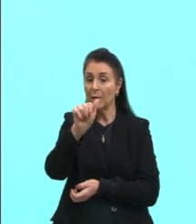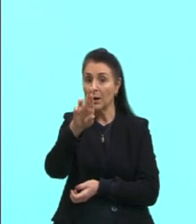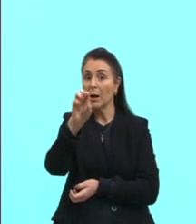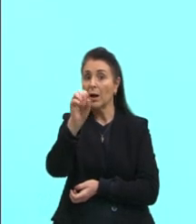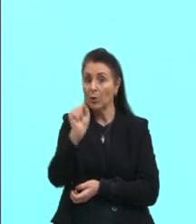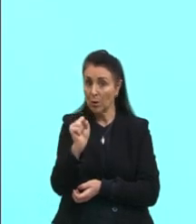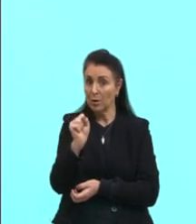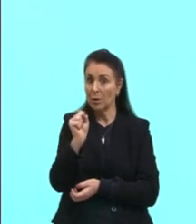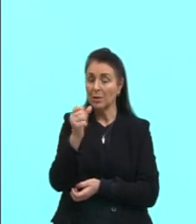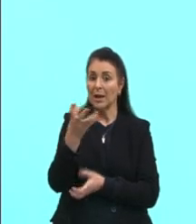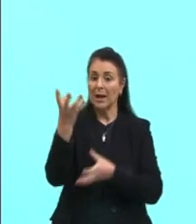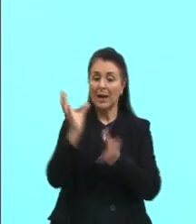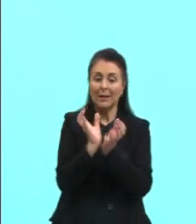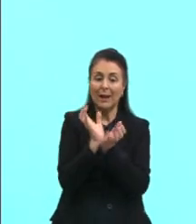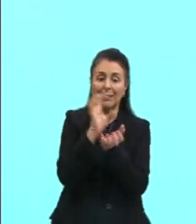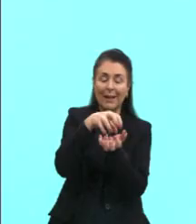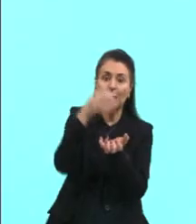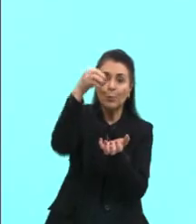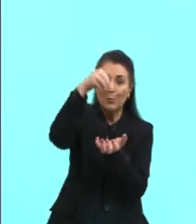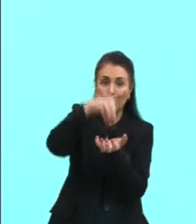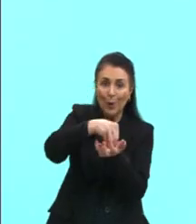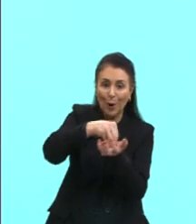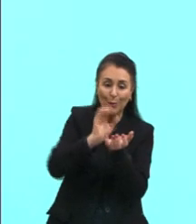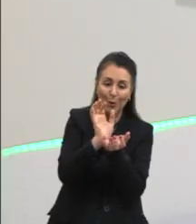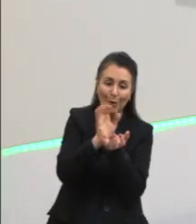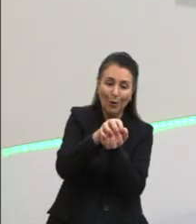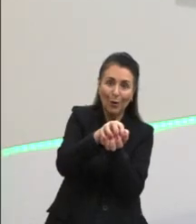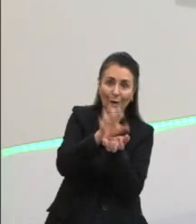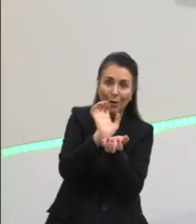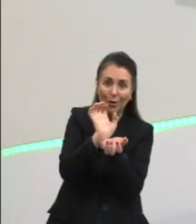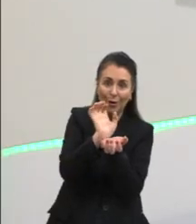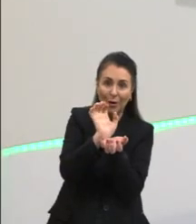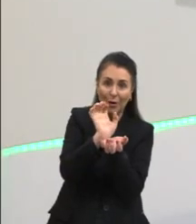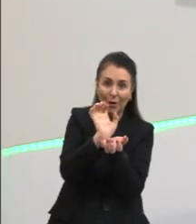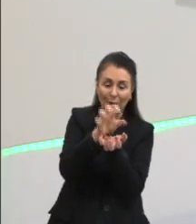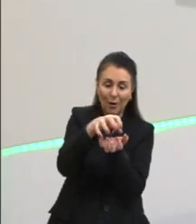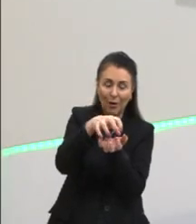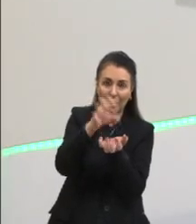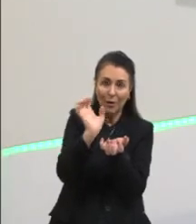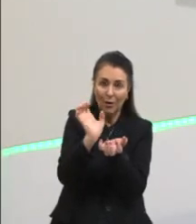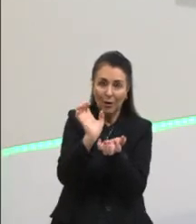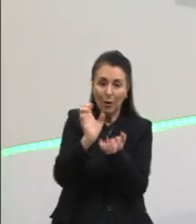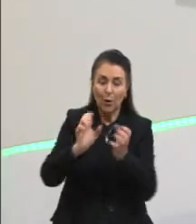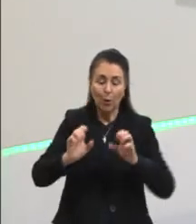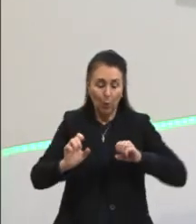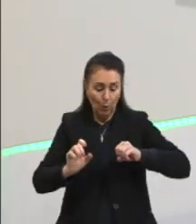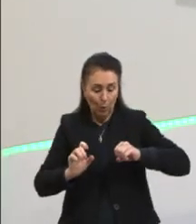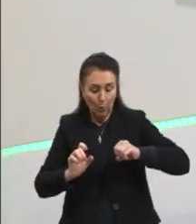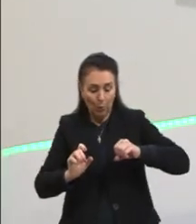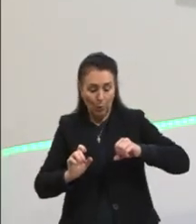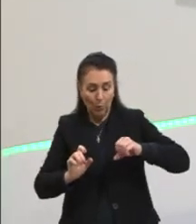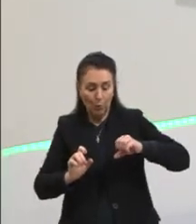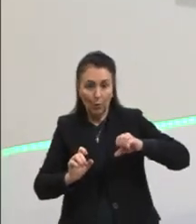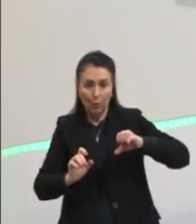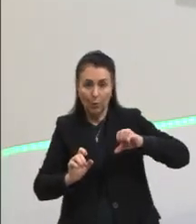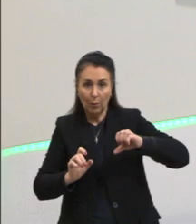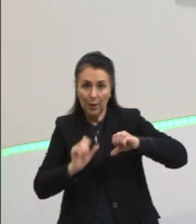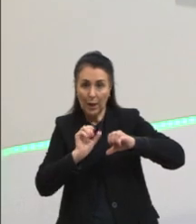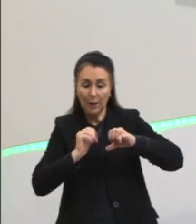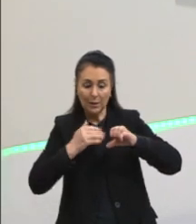ovo. Só que esse ovo pode ser externo. O embrião pode se desenvolver dentro do ovo